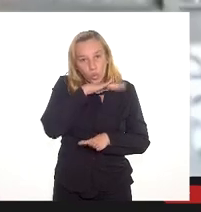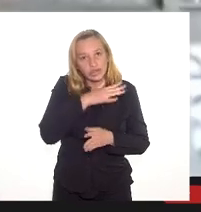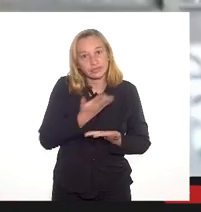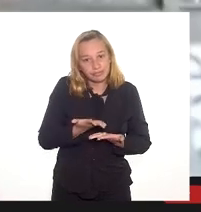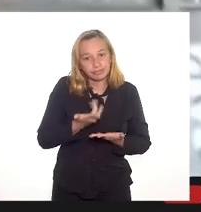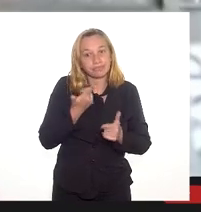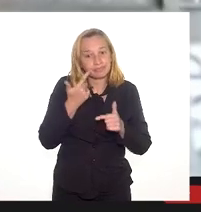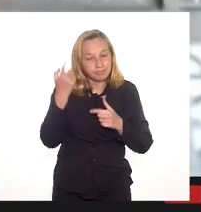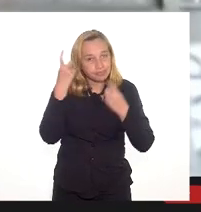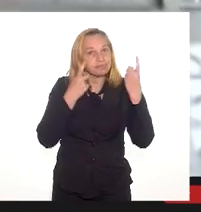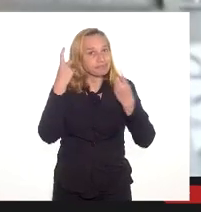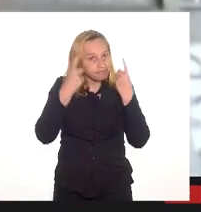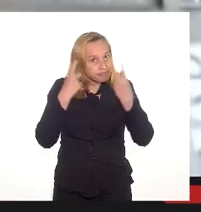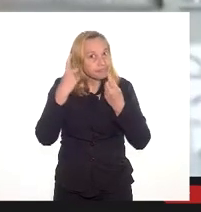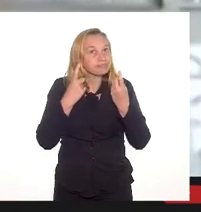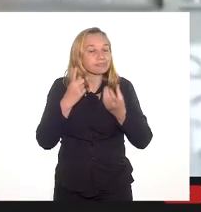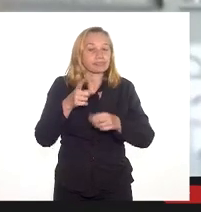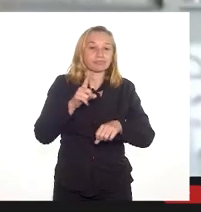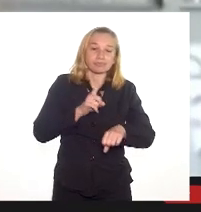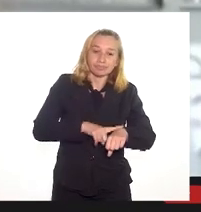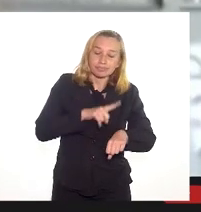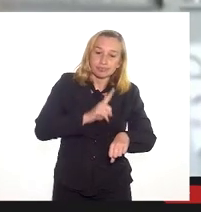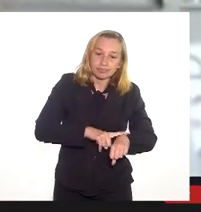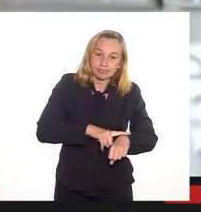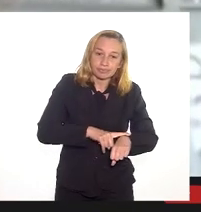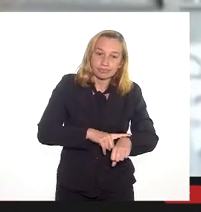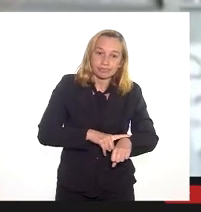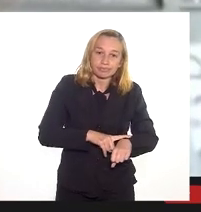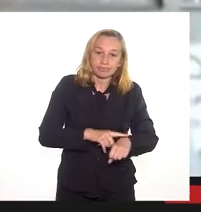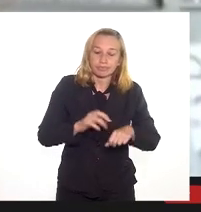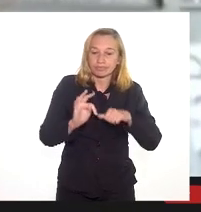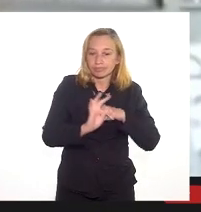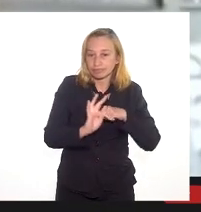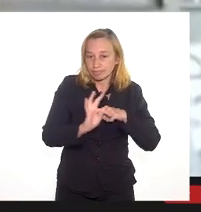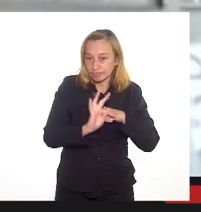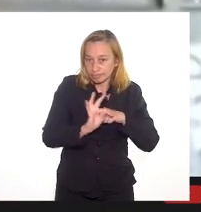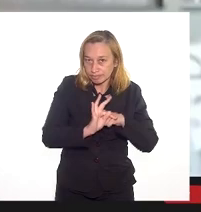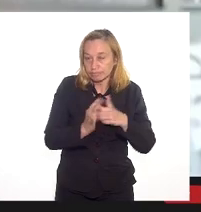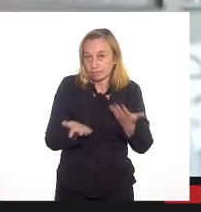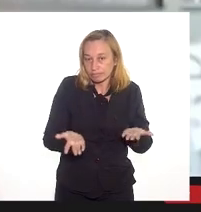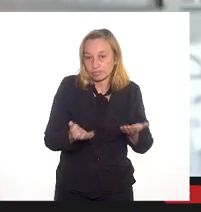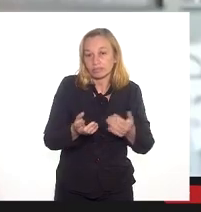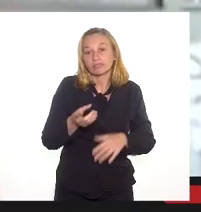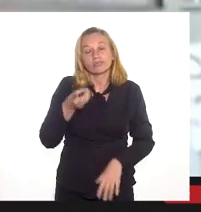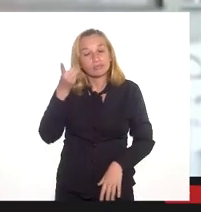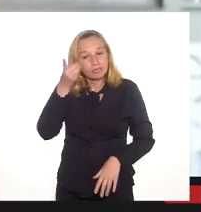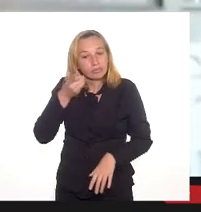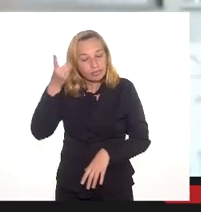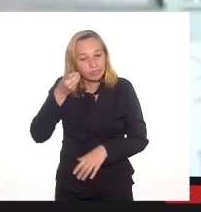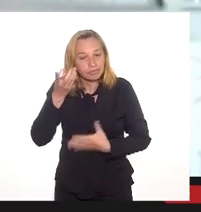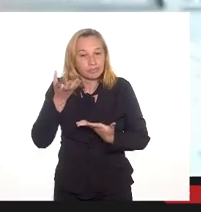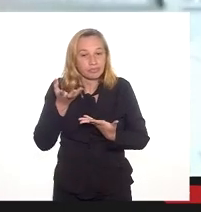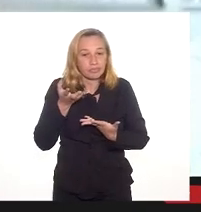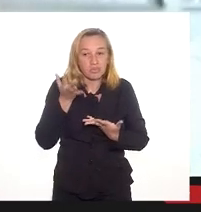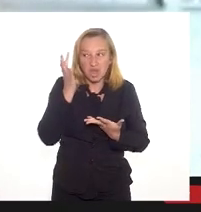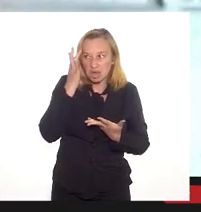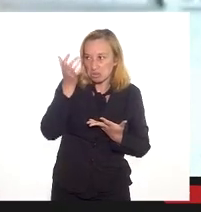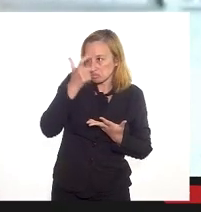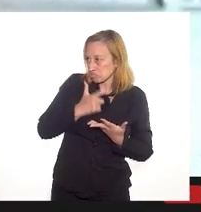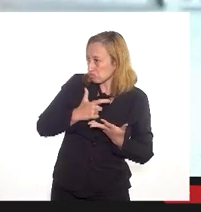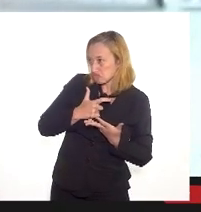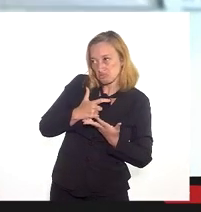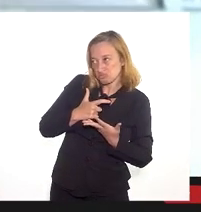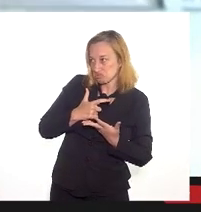isso preocupa muito a partir do momento em que os técnicos, e aí, deputado, eu não sou técnica,